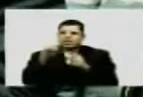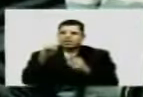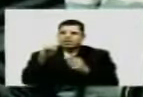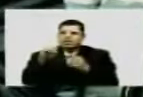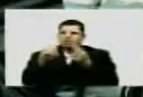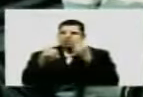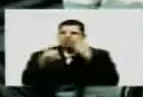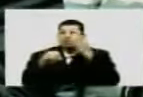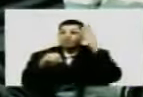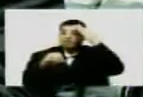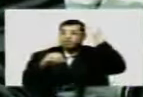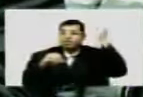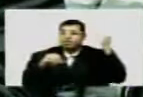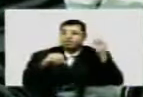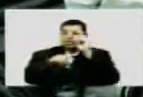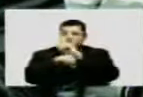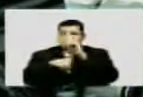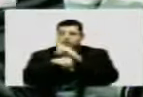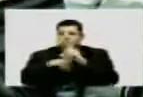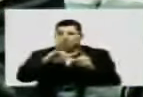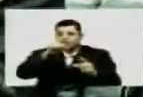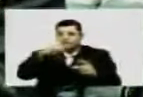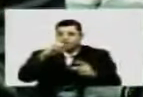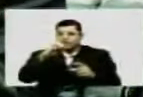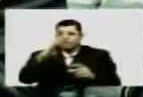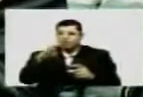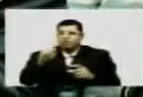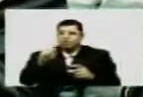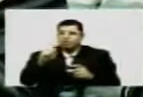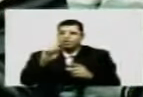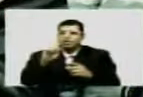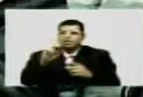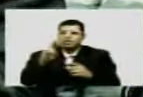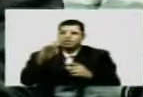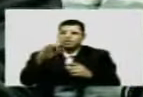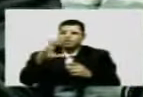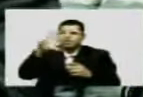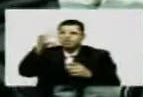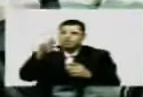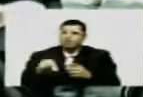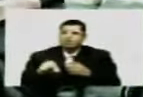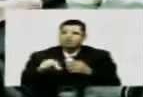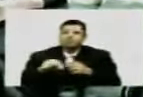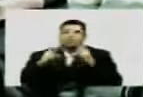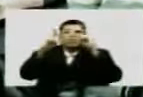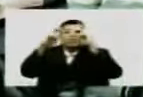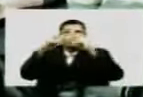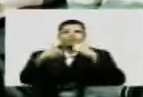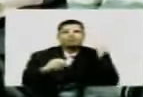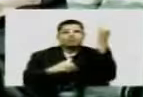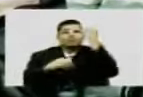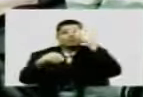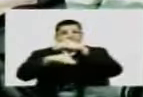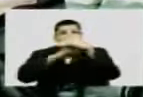oculistas famosos como o doutor Jacob Coen representando a universidade. Um tema importantíssimo.